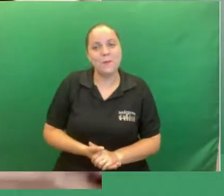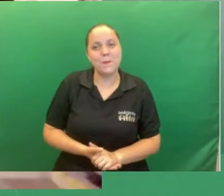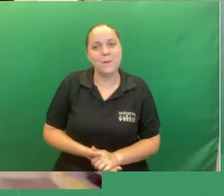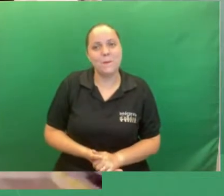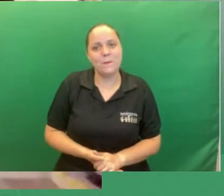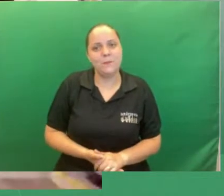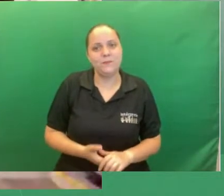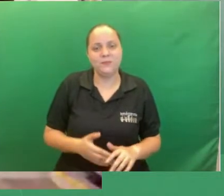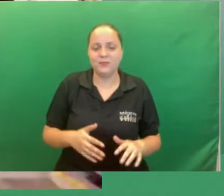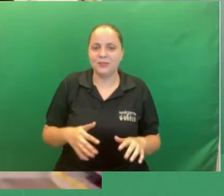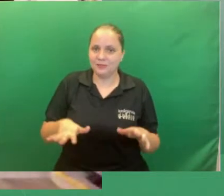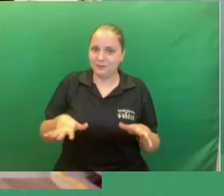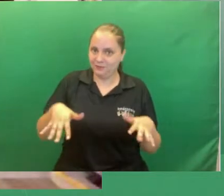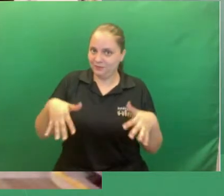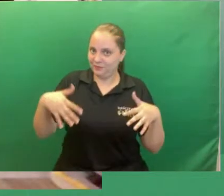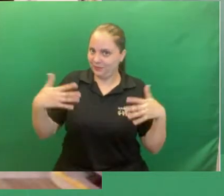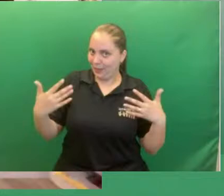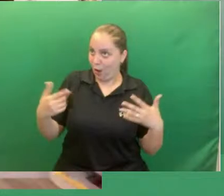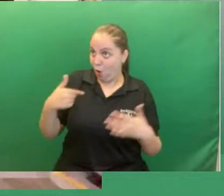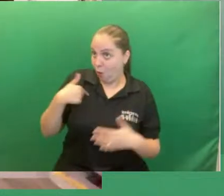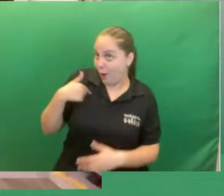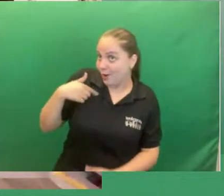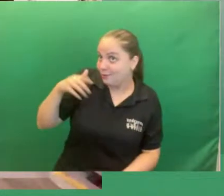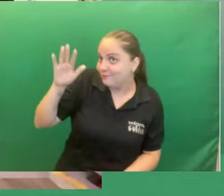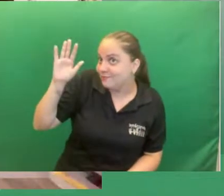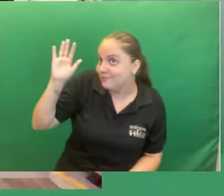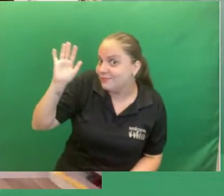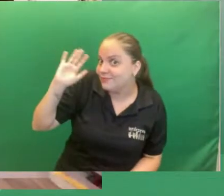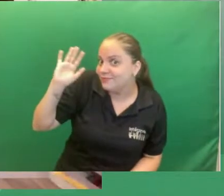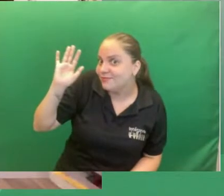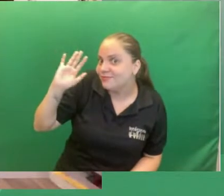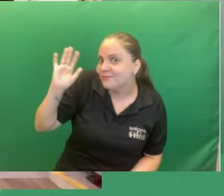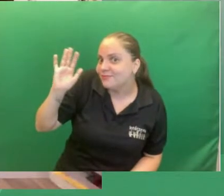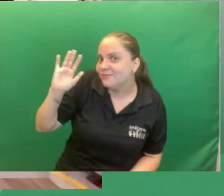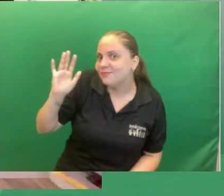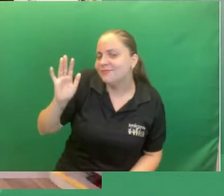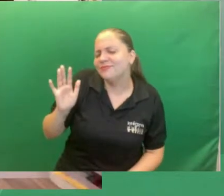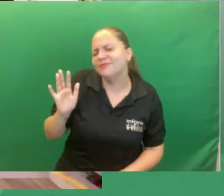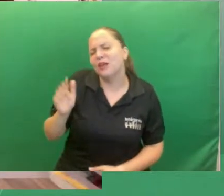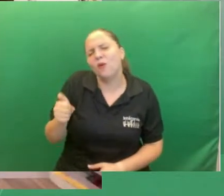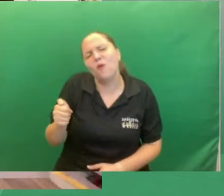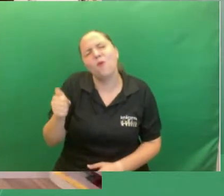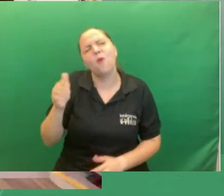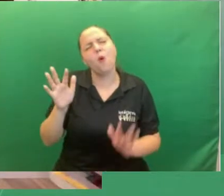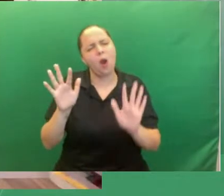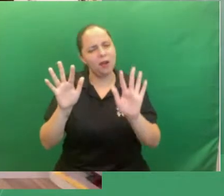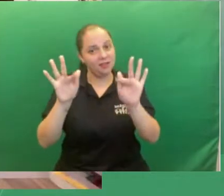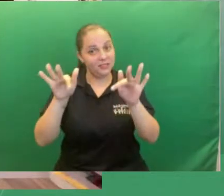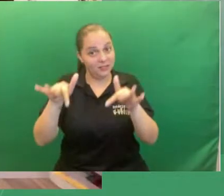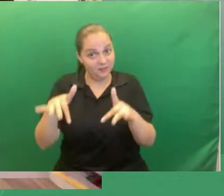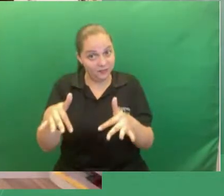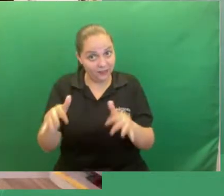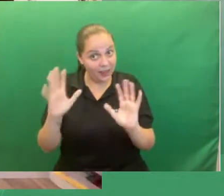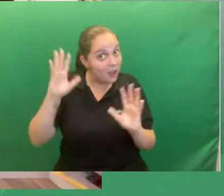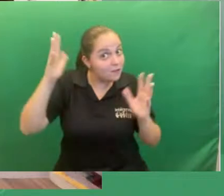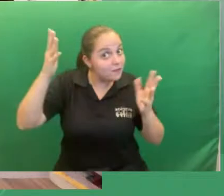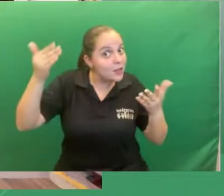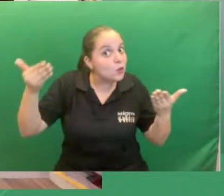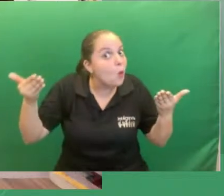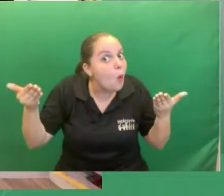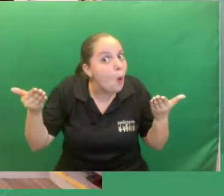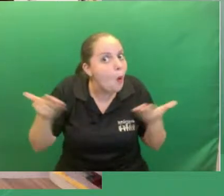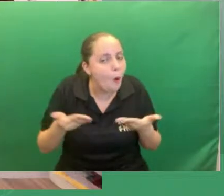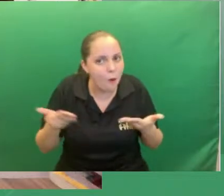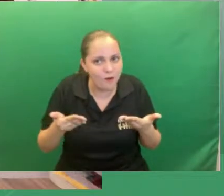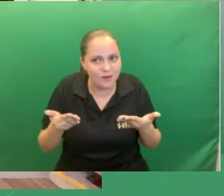então vou me despedindo aqui já estamos chegando ao final do nosso evento hoje lembrando que ele